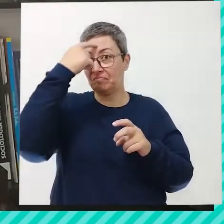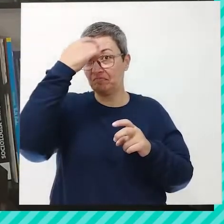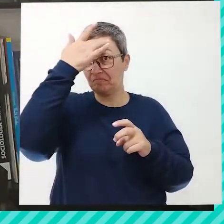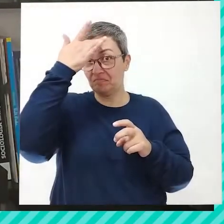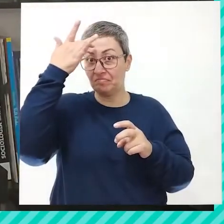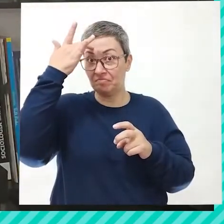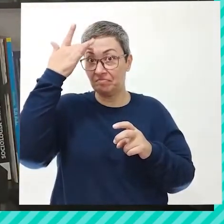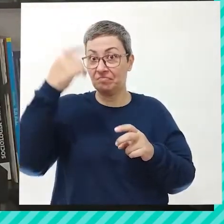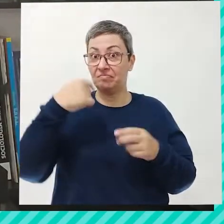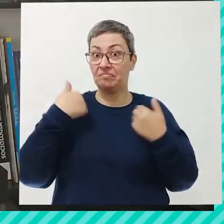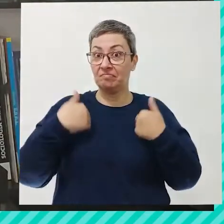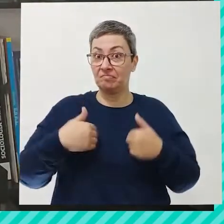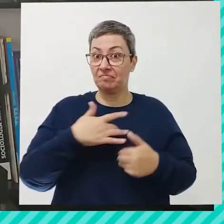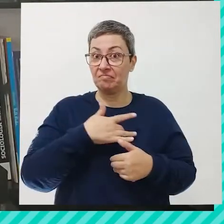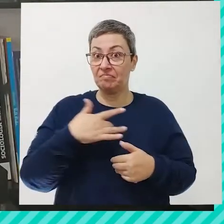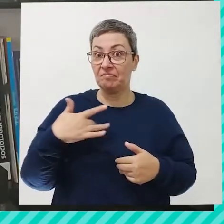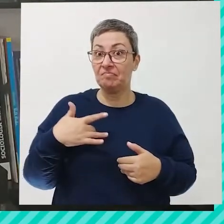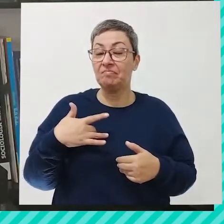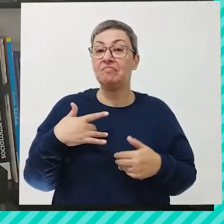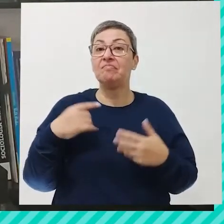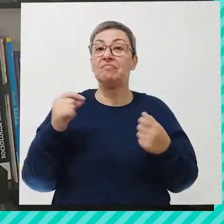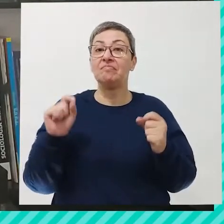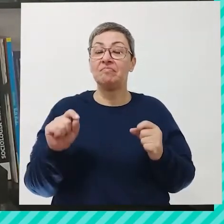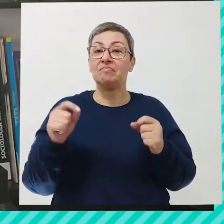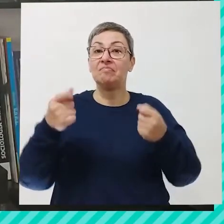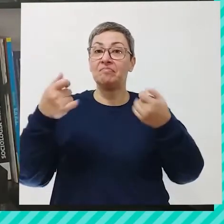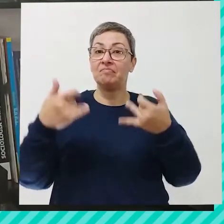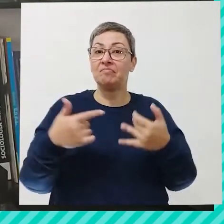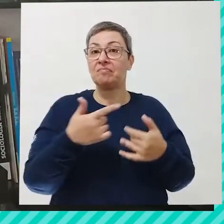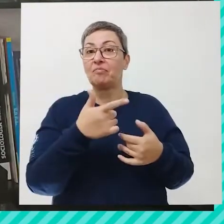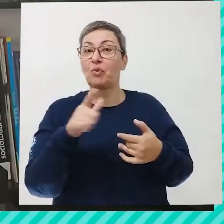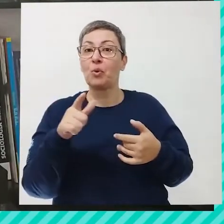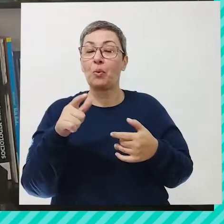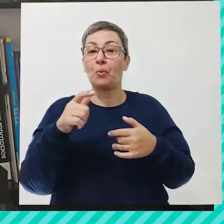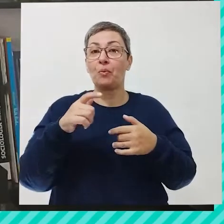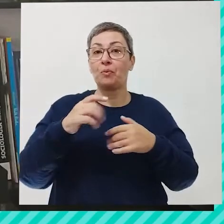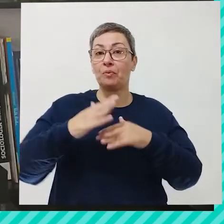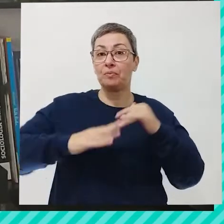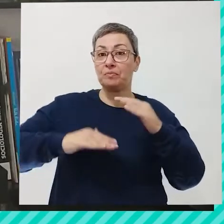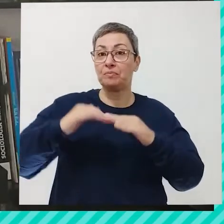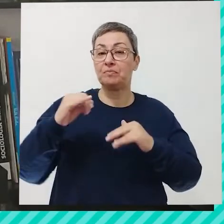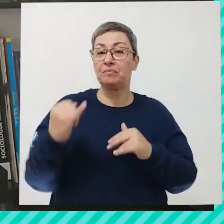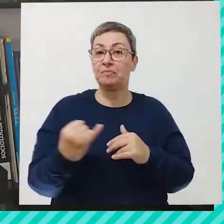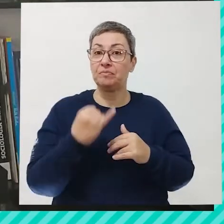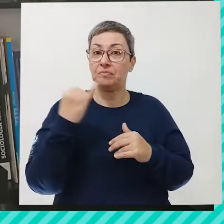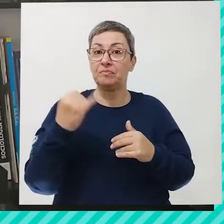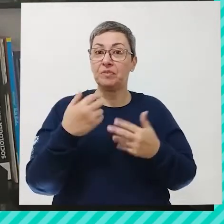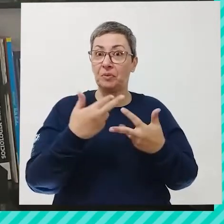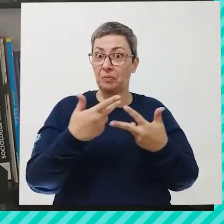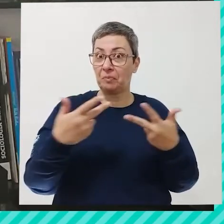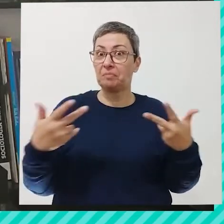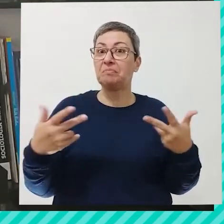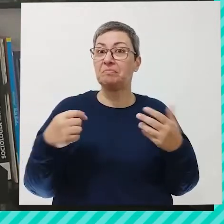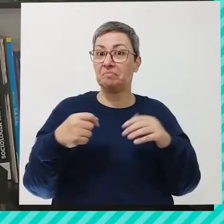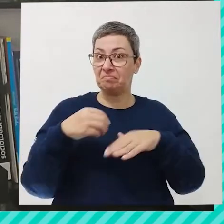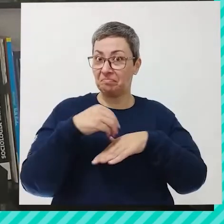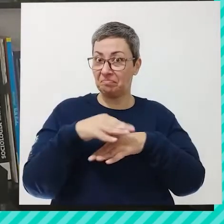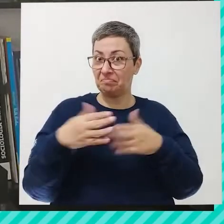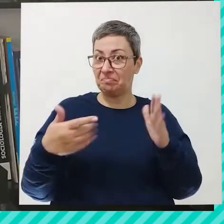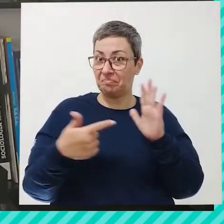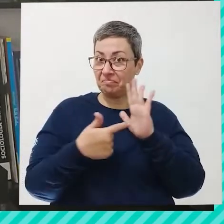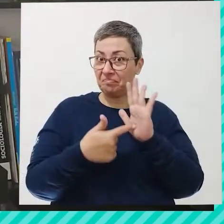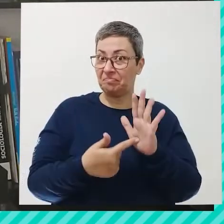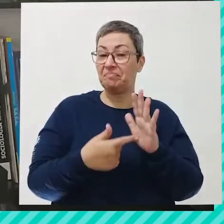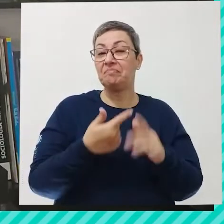e corpos são, a gente vai falar de uma outra atividade agora muito importante. Olha quantas atividades eu estou trazendo, hein?